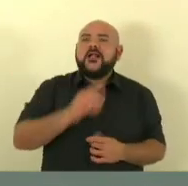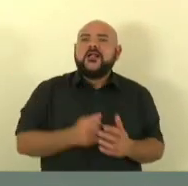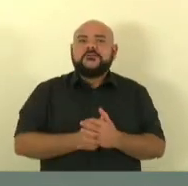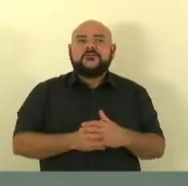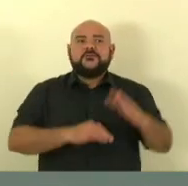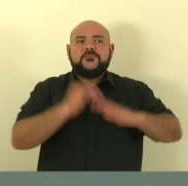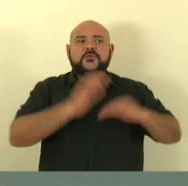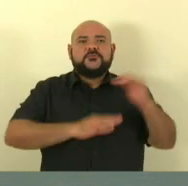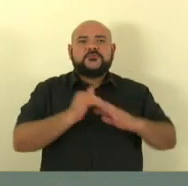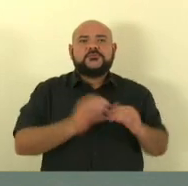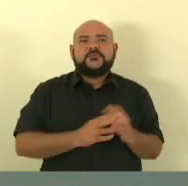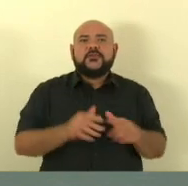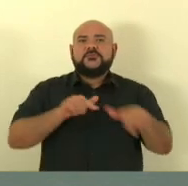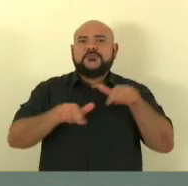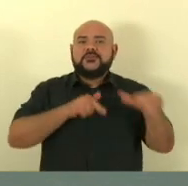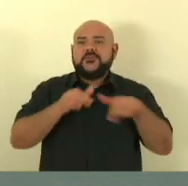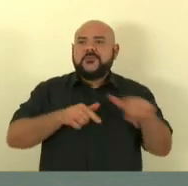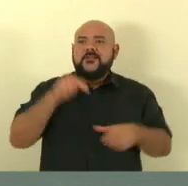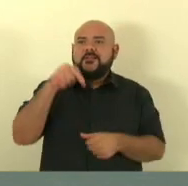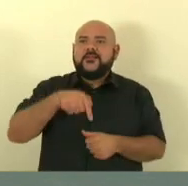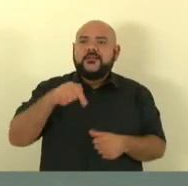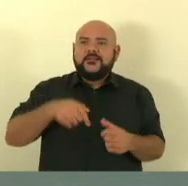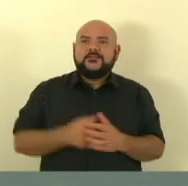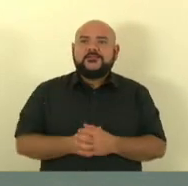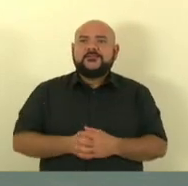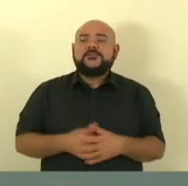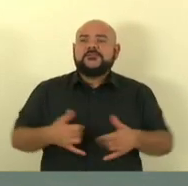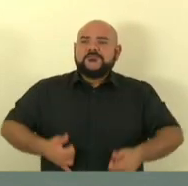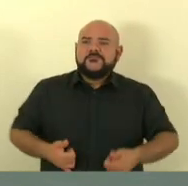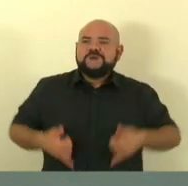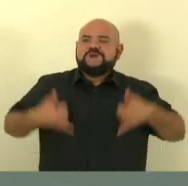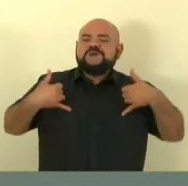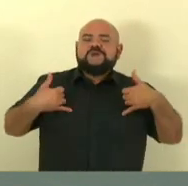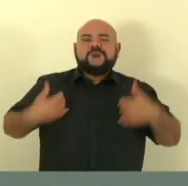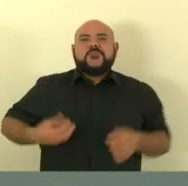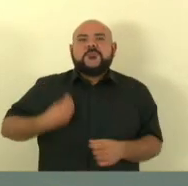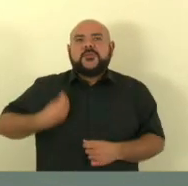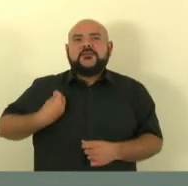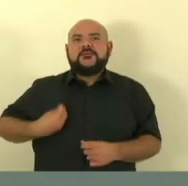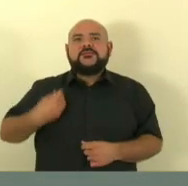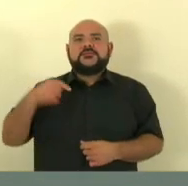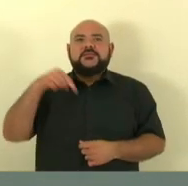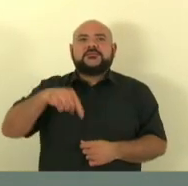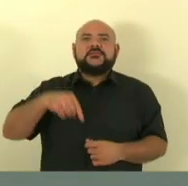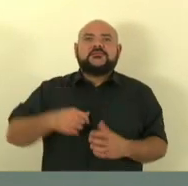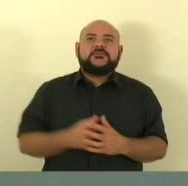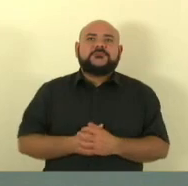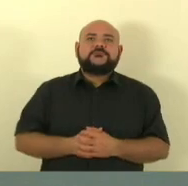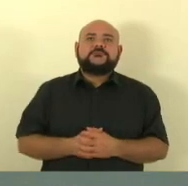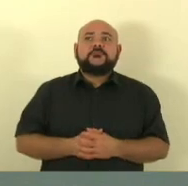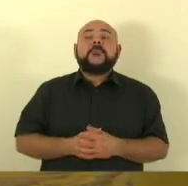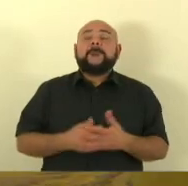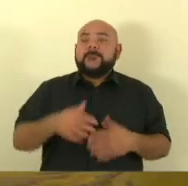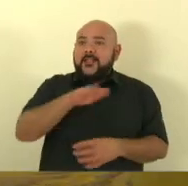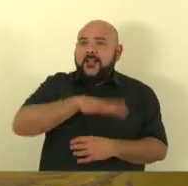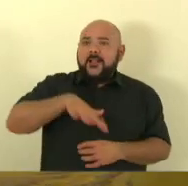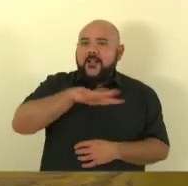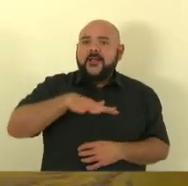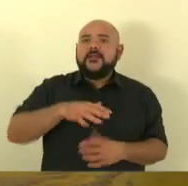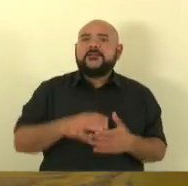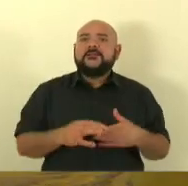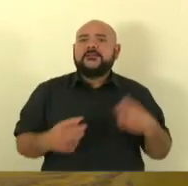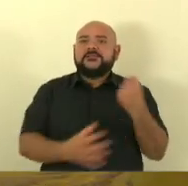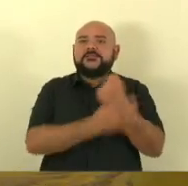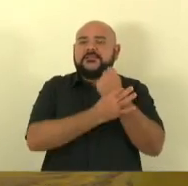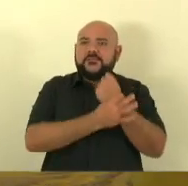presentes, que muito honram a nossa casa com a sua visita. Aliás, a área da segurança, a área da perícia,